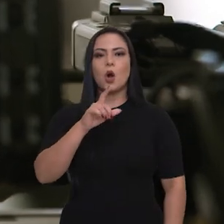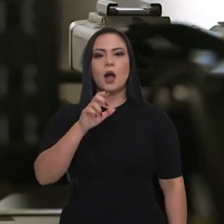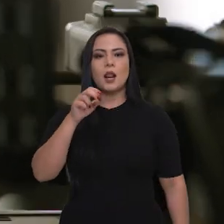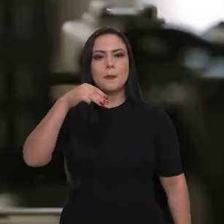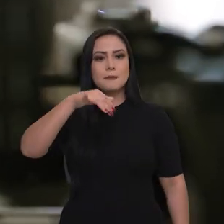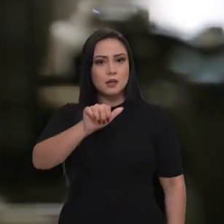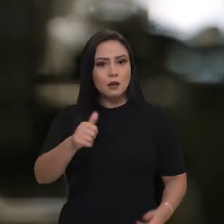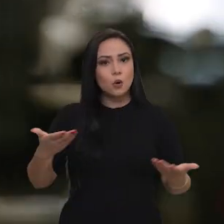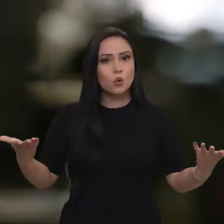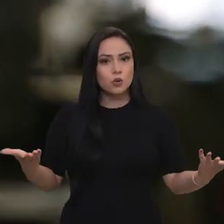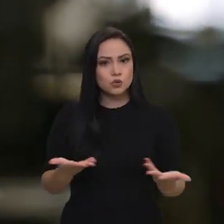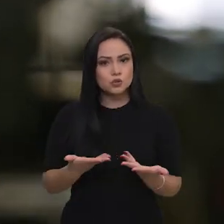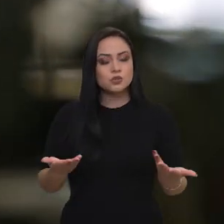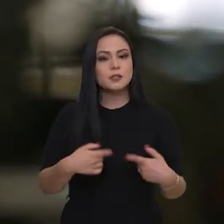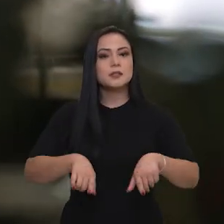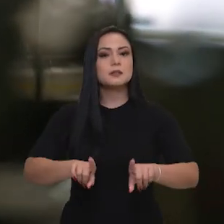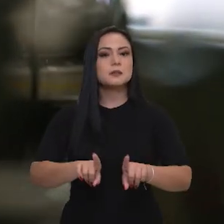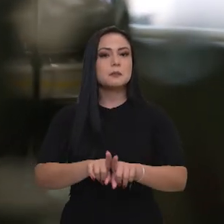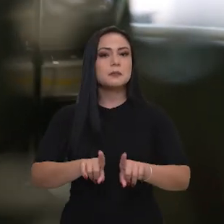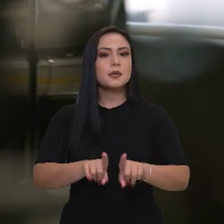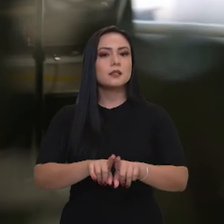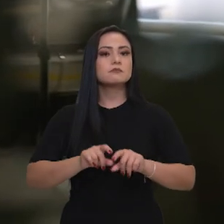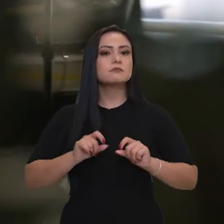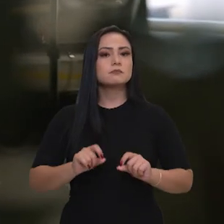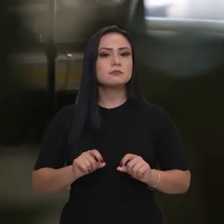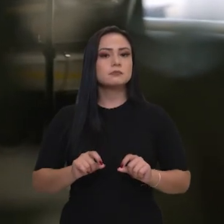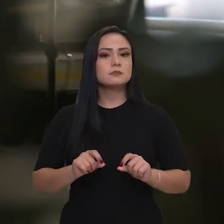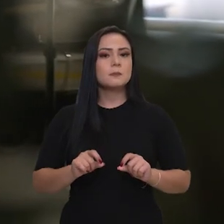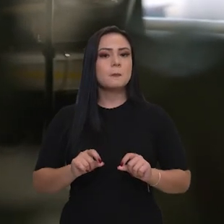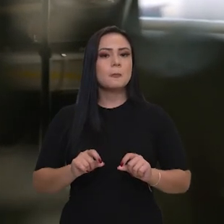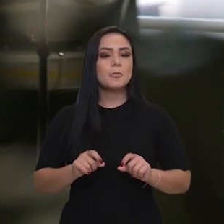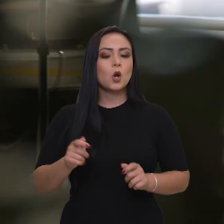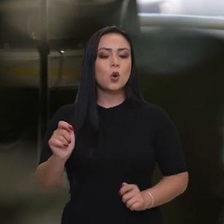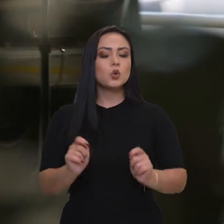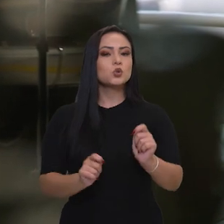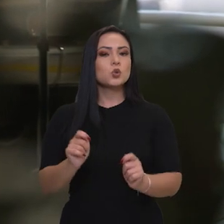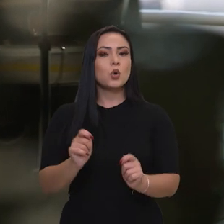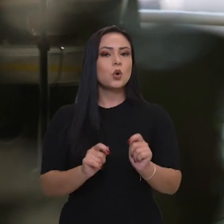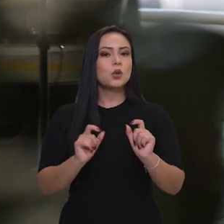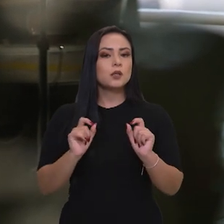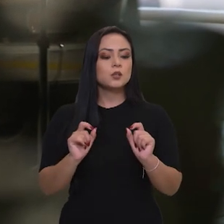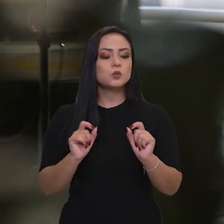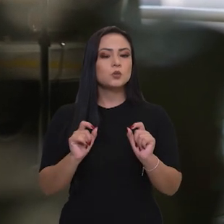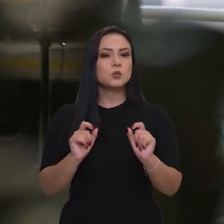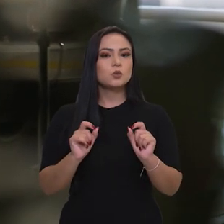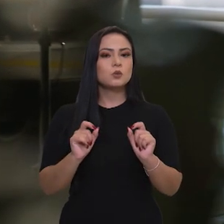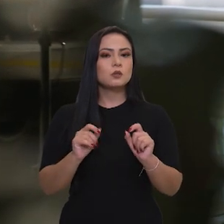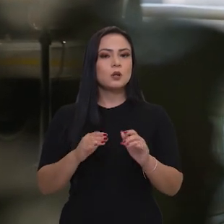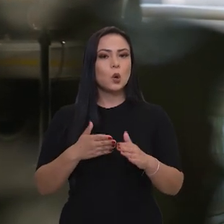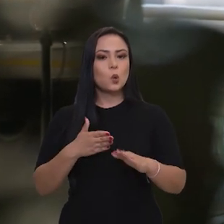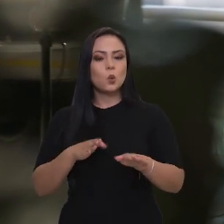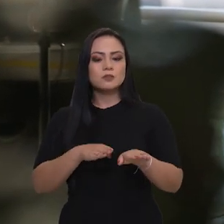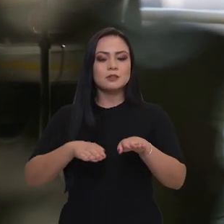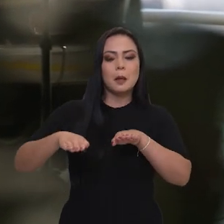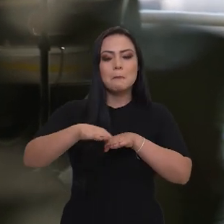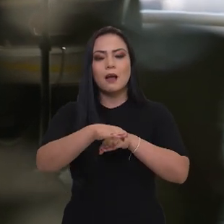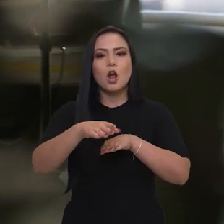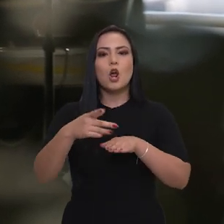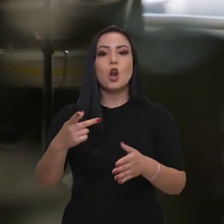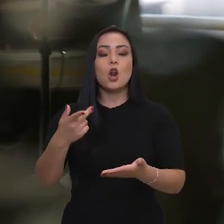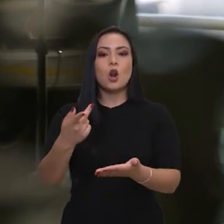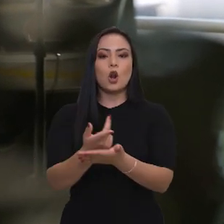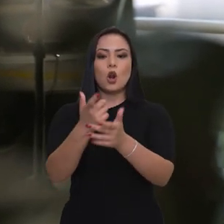também no controle das ultrapassagens em locais indevidos, que são causas